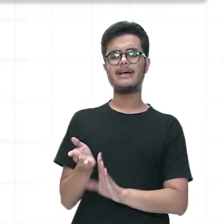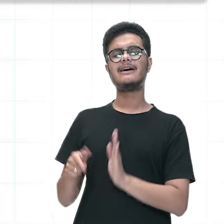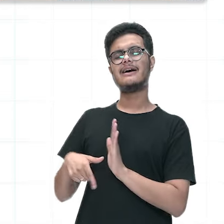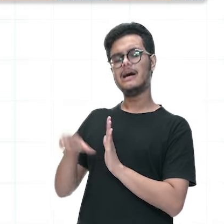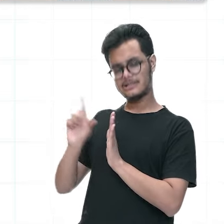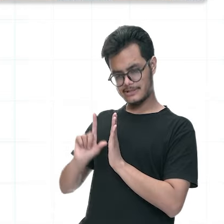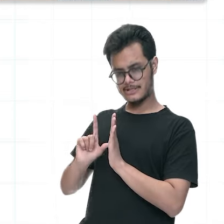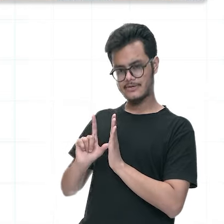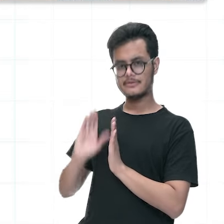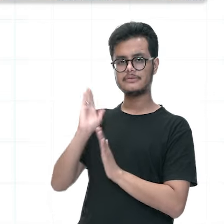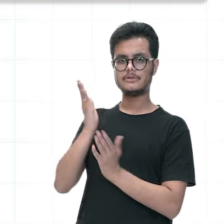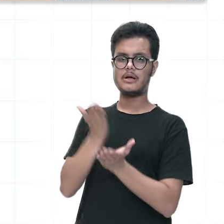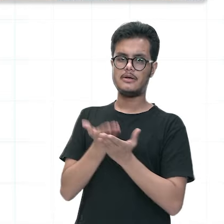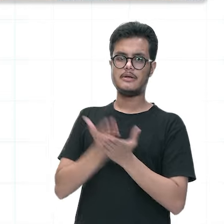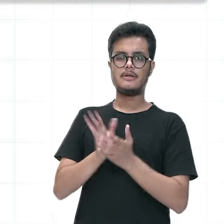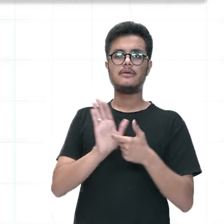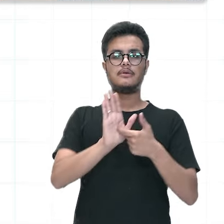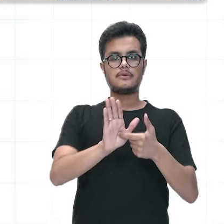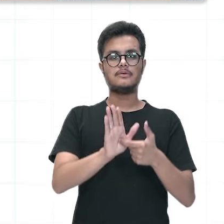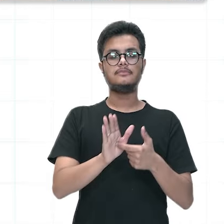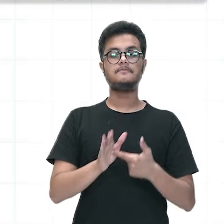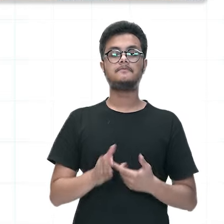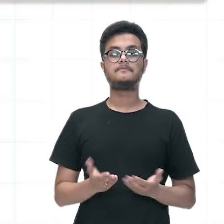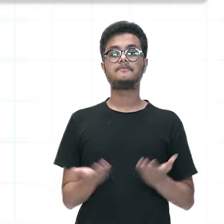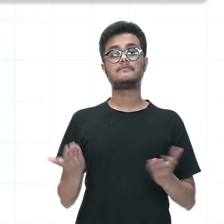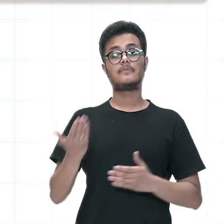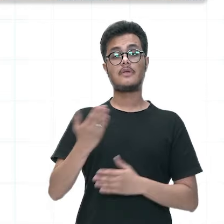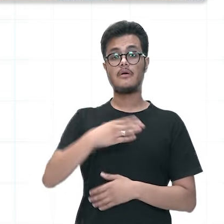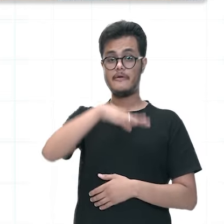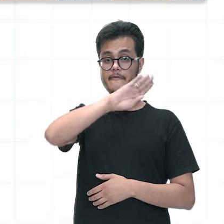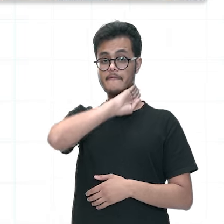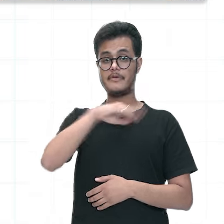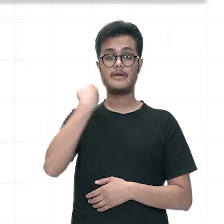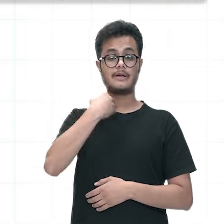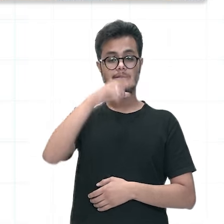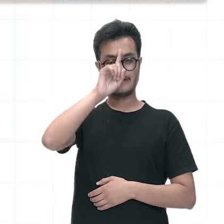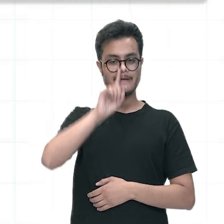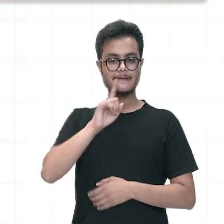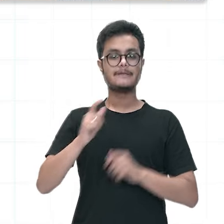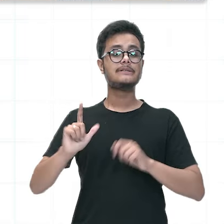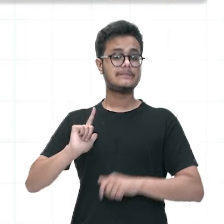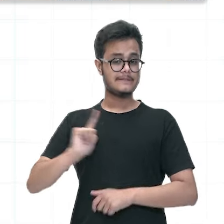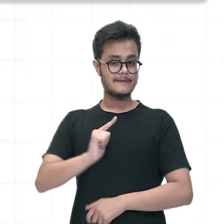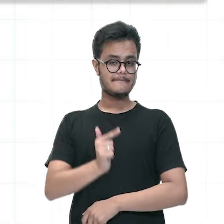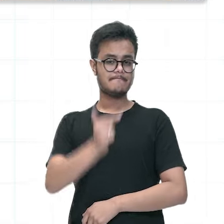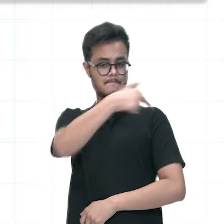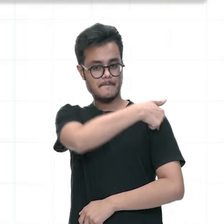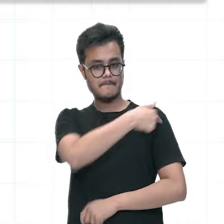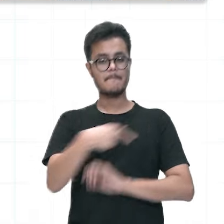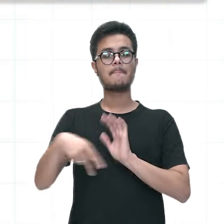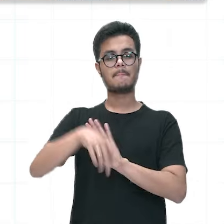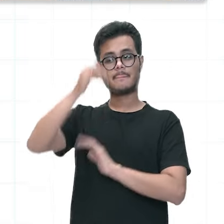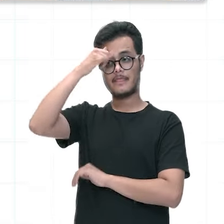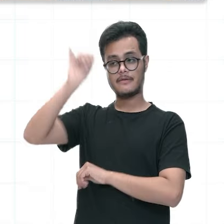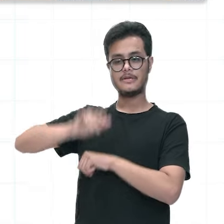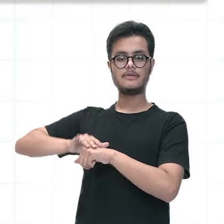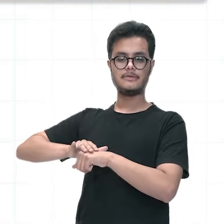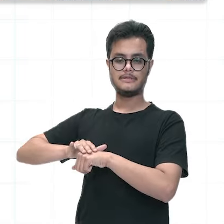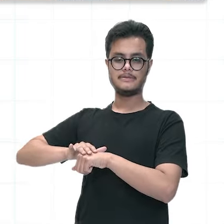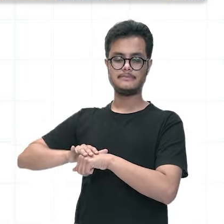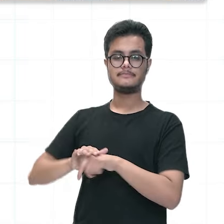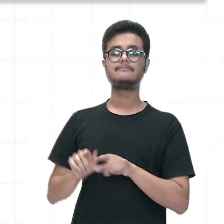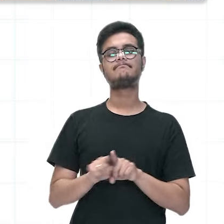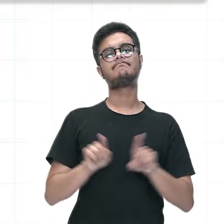algumas das doenças apresentadas anteriormente a febre amarela ela é a única que possui vacina para imunizar contra a doença.